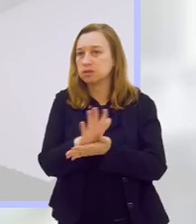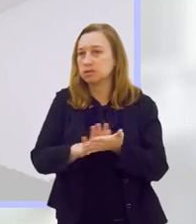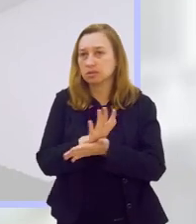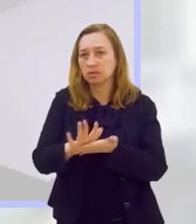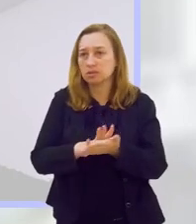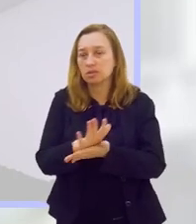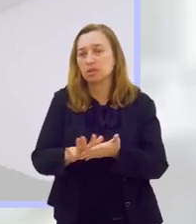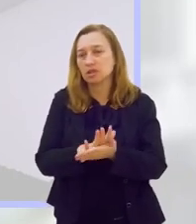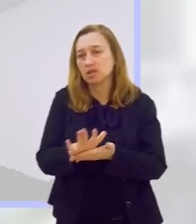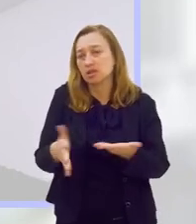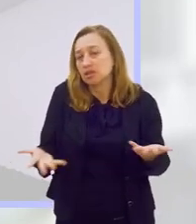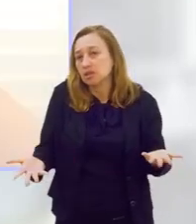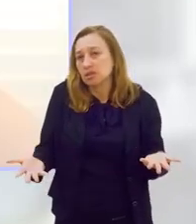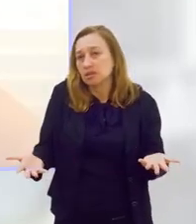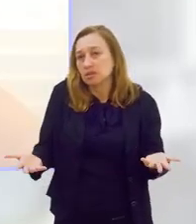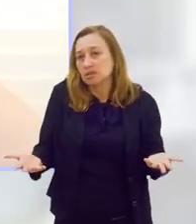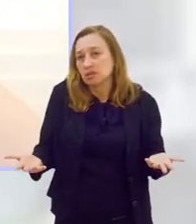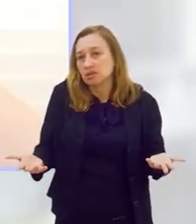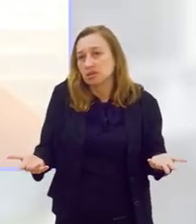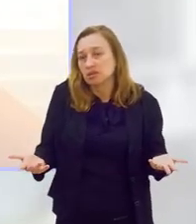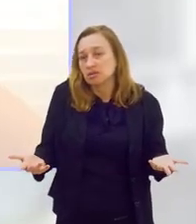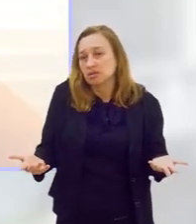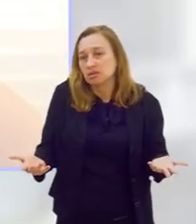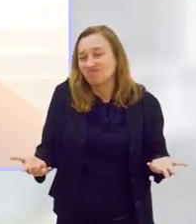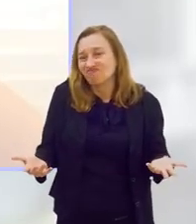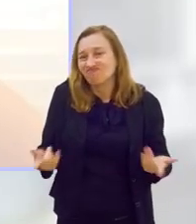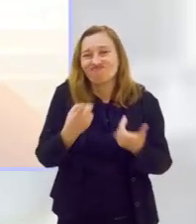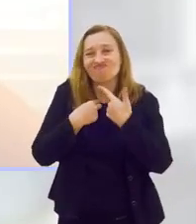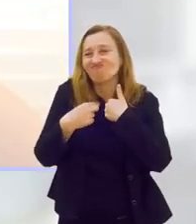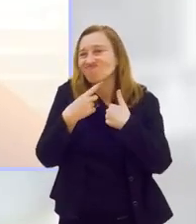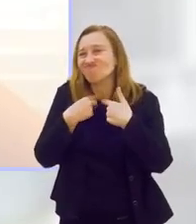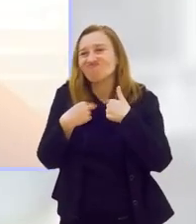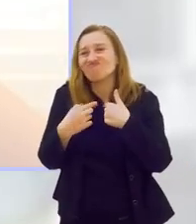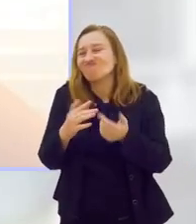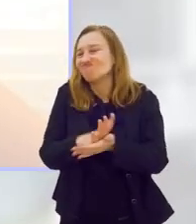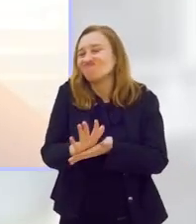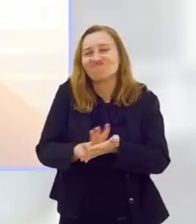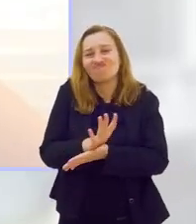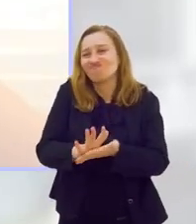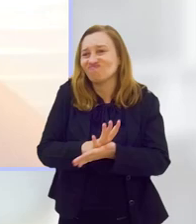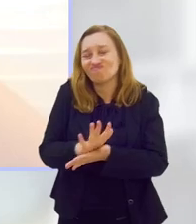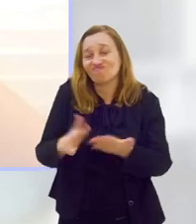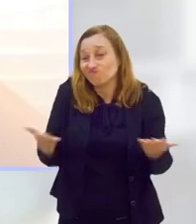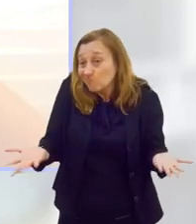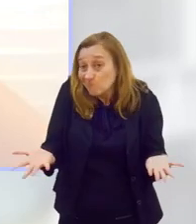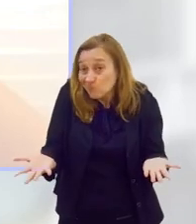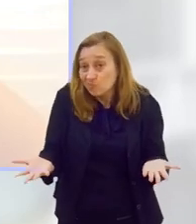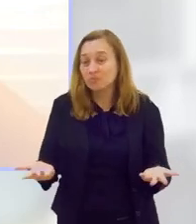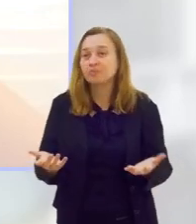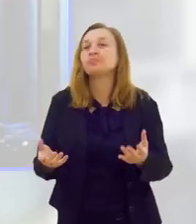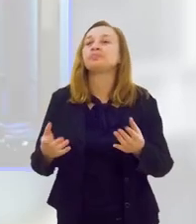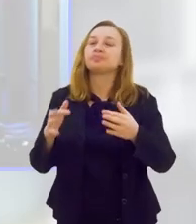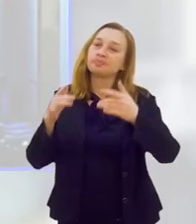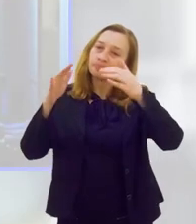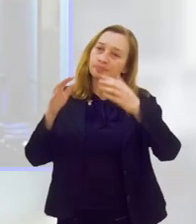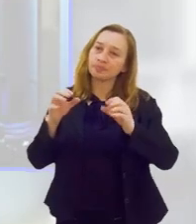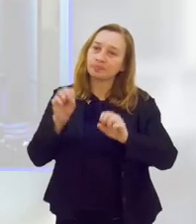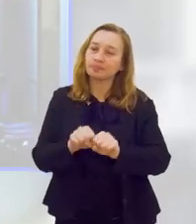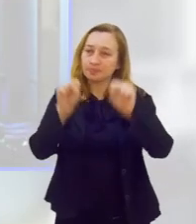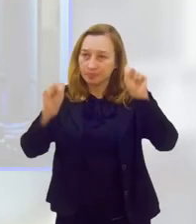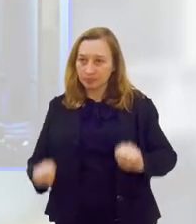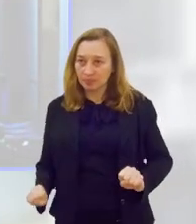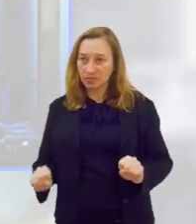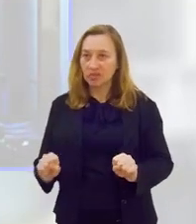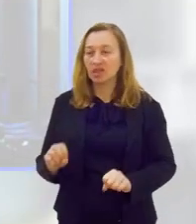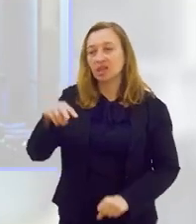mais ter o prazer, né, de realizar atividade física. Então, para o sistema nervoso central também é muito importante. Perfeito.